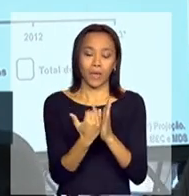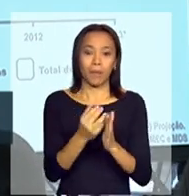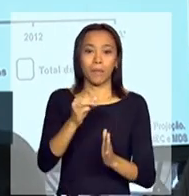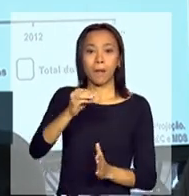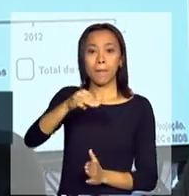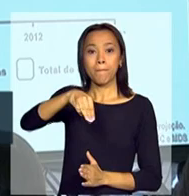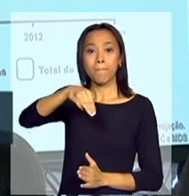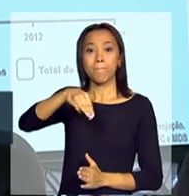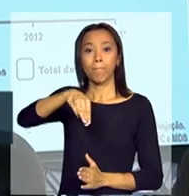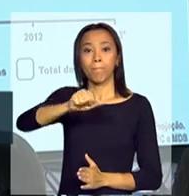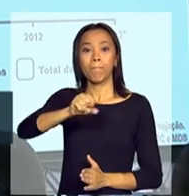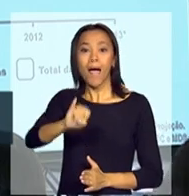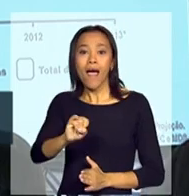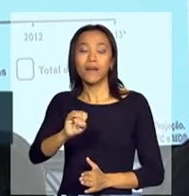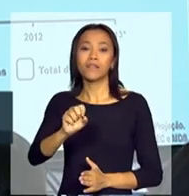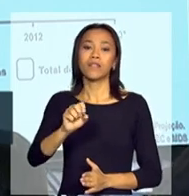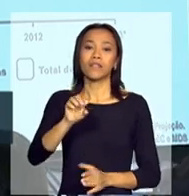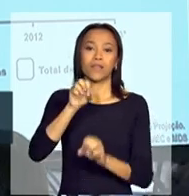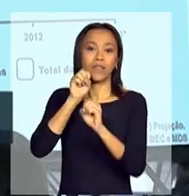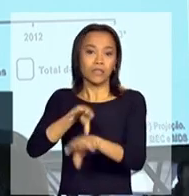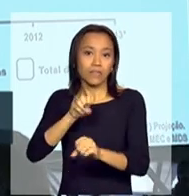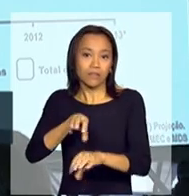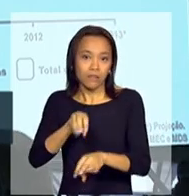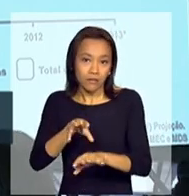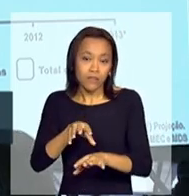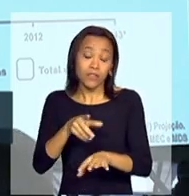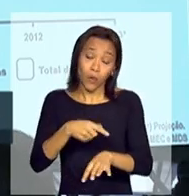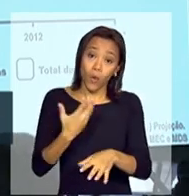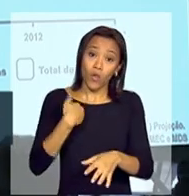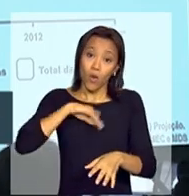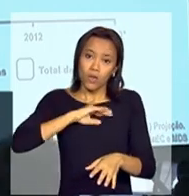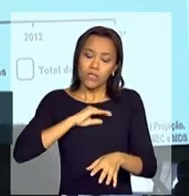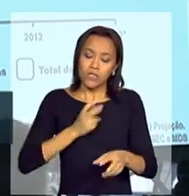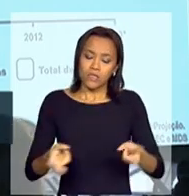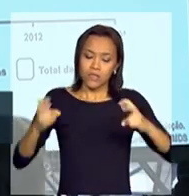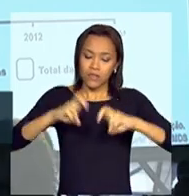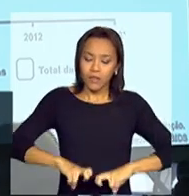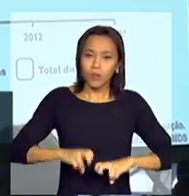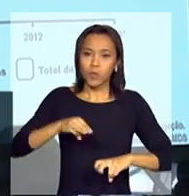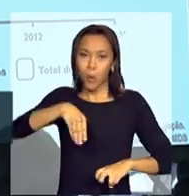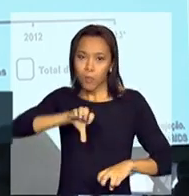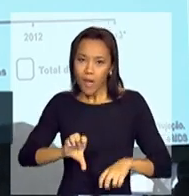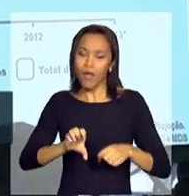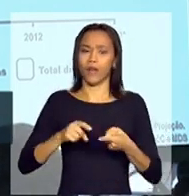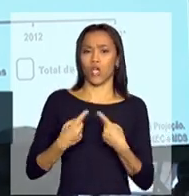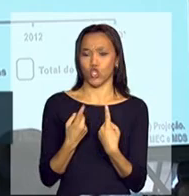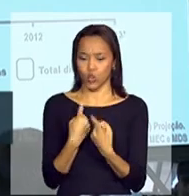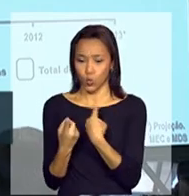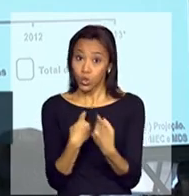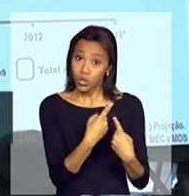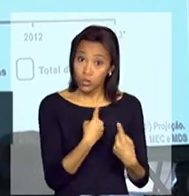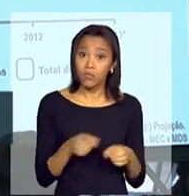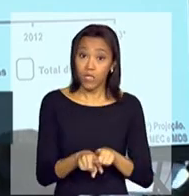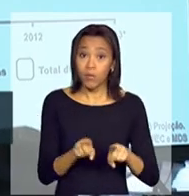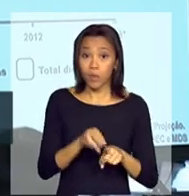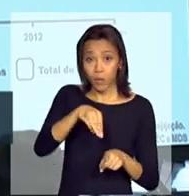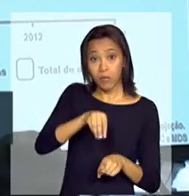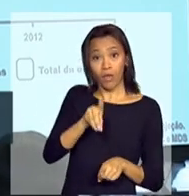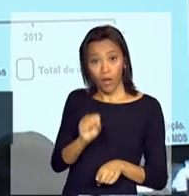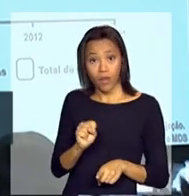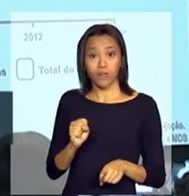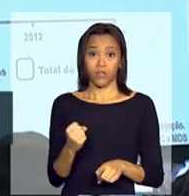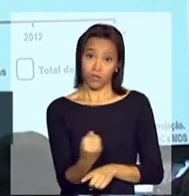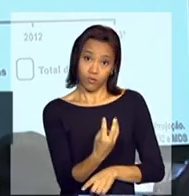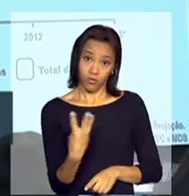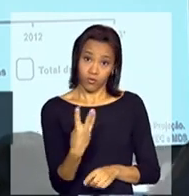2011, quando nós lançamos o Brasil Sem Miséria, nós sentamos com o Ministério da Educação, o MEC e o Ministério do Desenvolvimento Social e